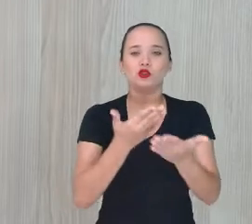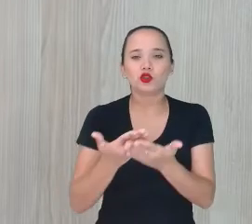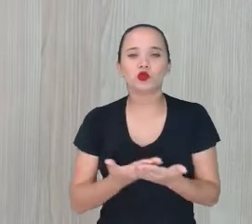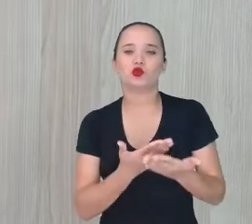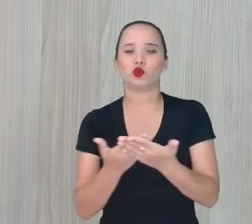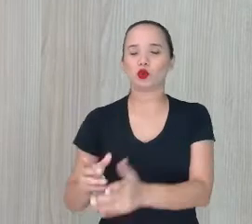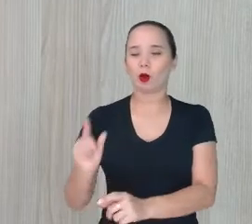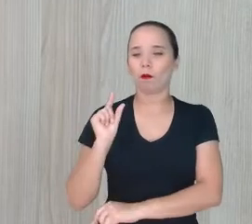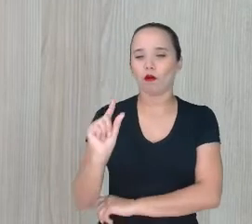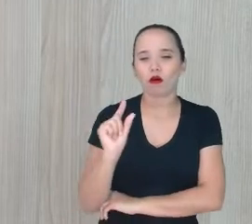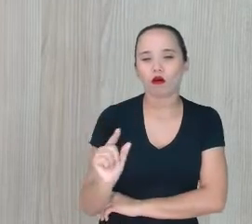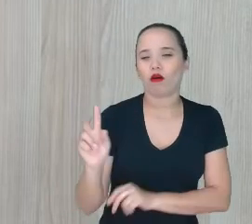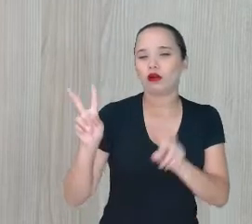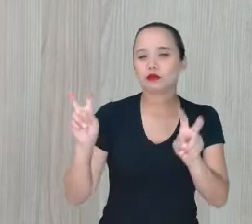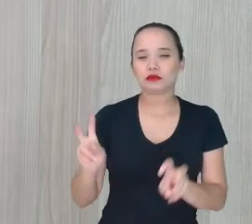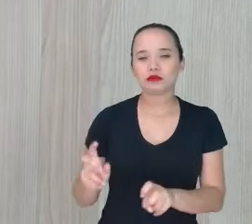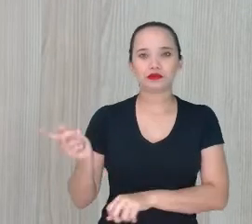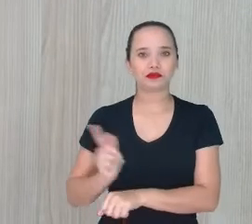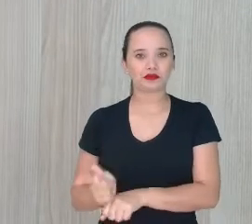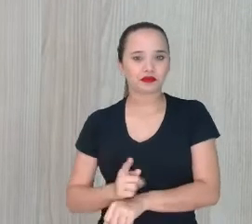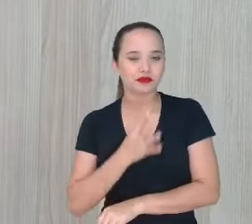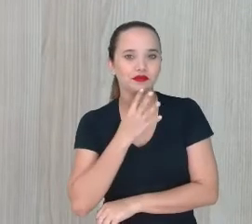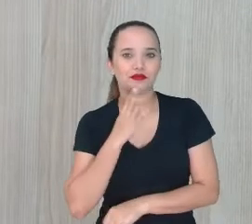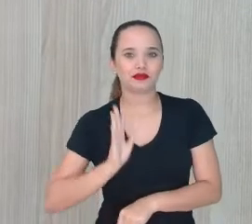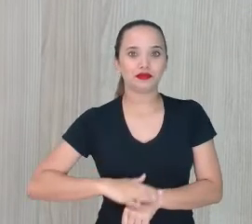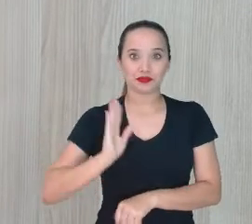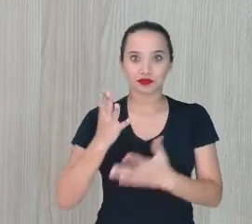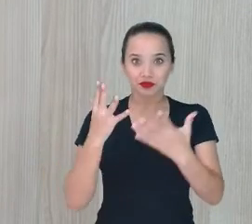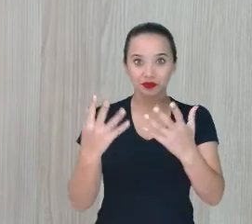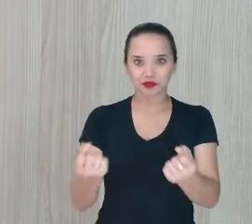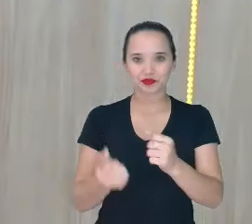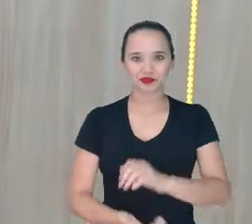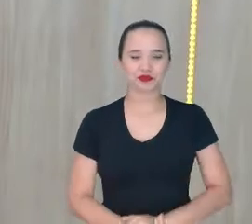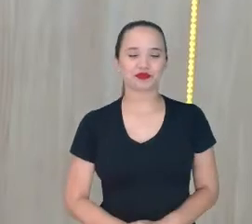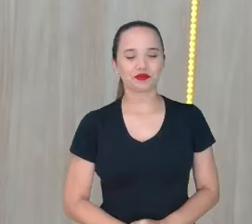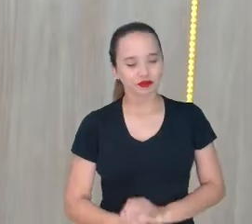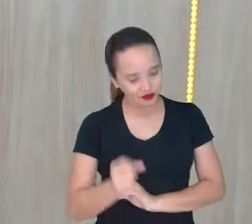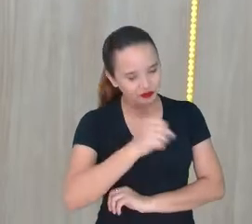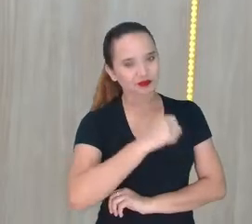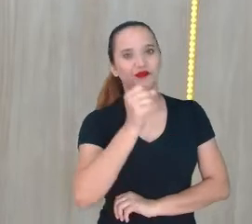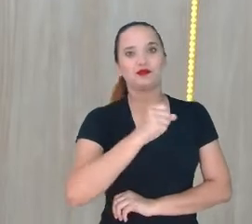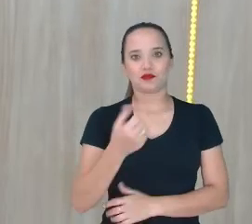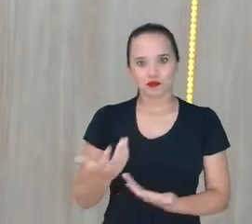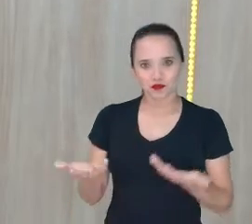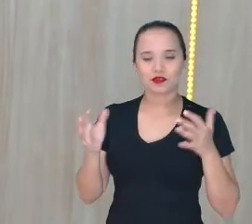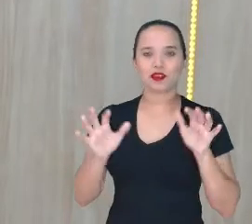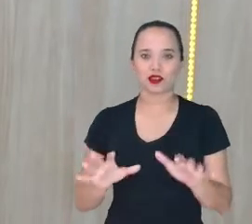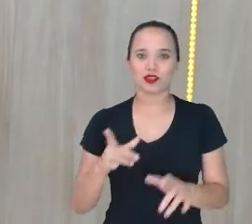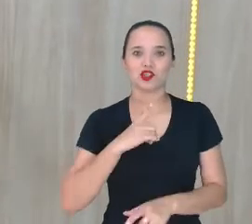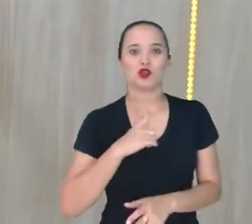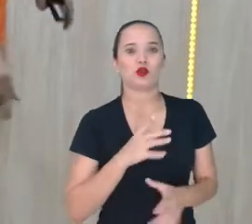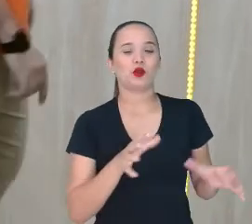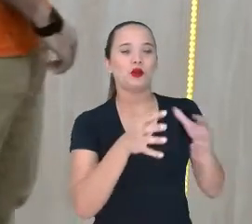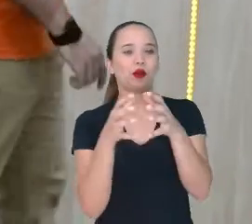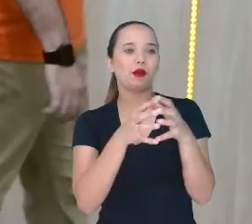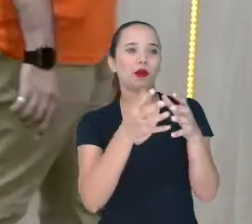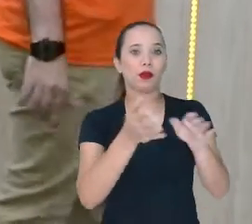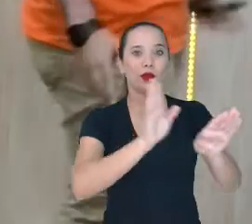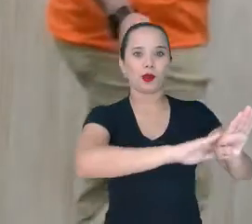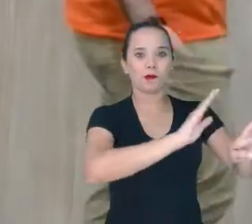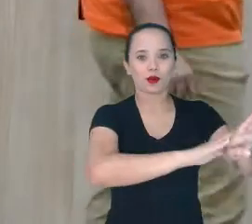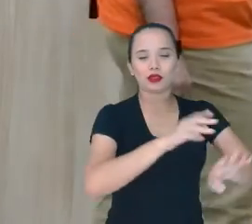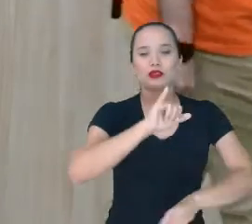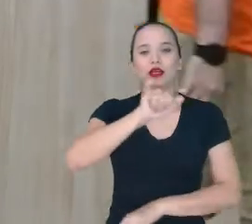geografia Estudar, conhecer um pouquinho melhor Vamos embora Exatamente, hoje bem assessorados Para o Juninho e Jonas né?